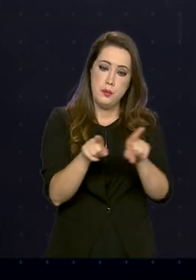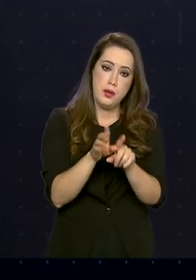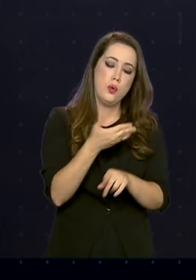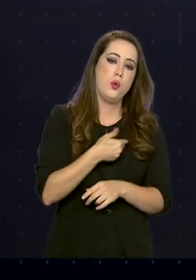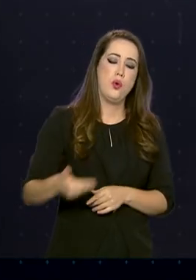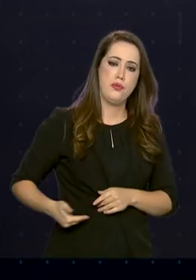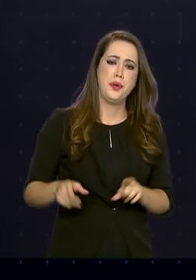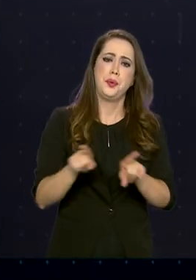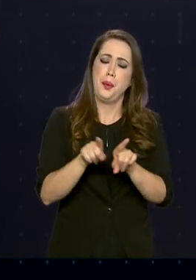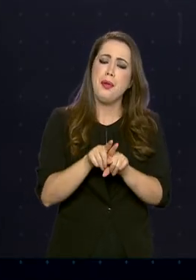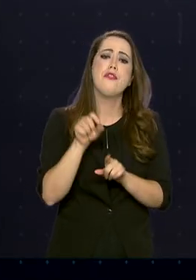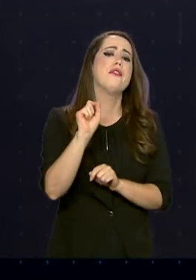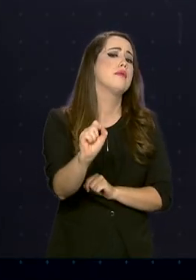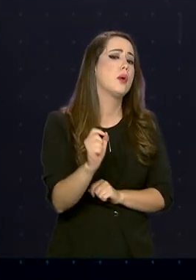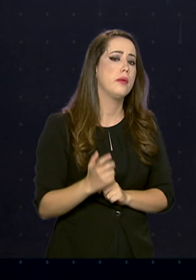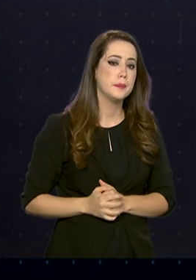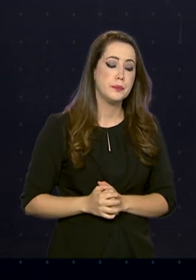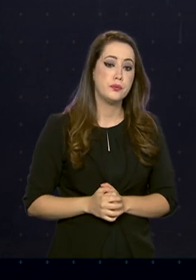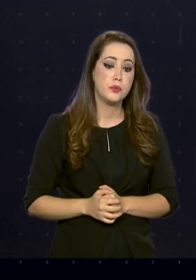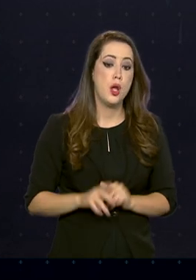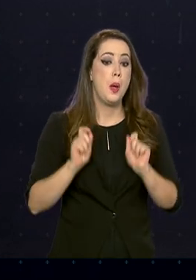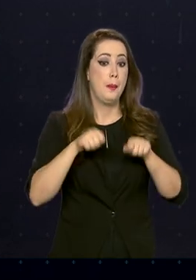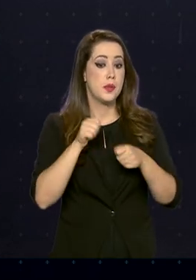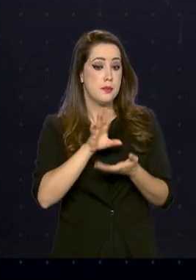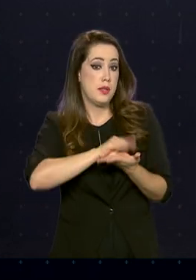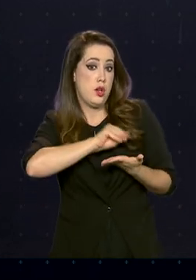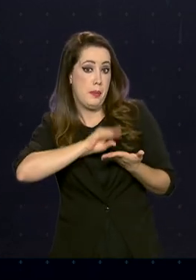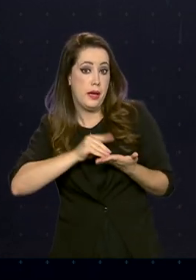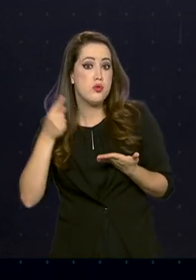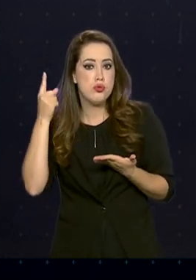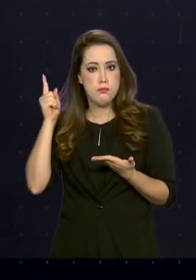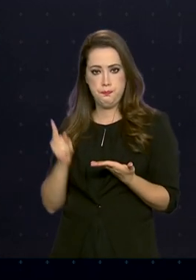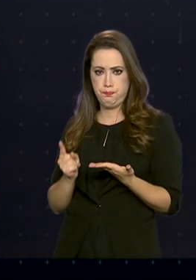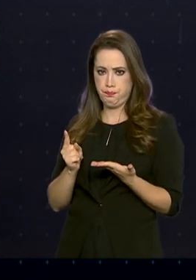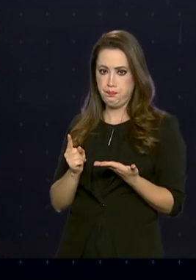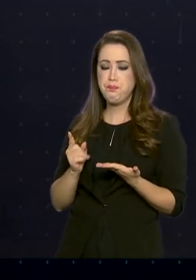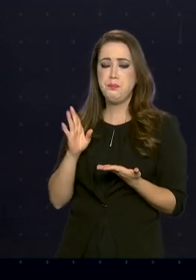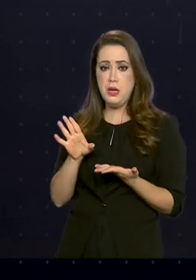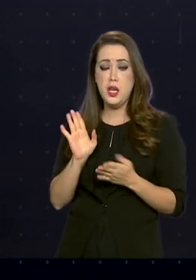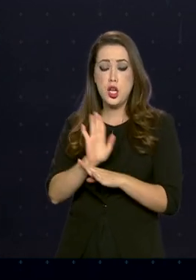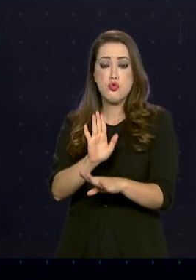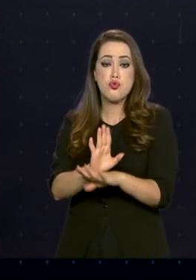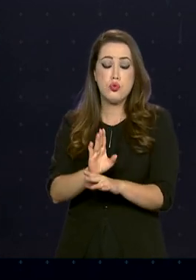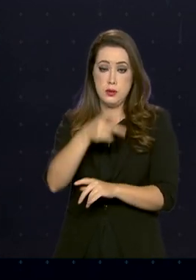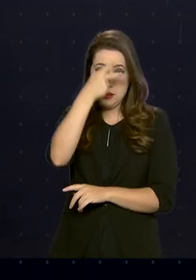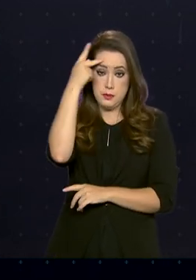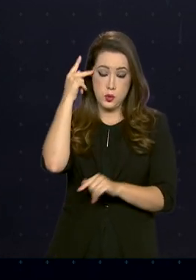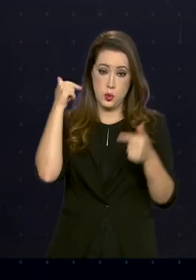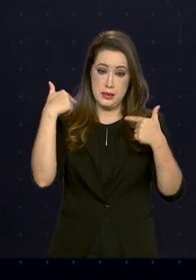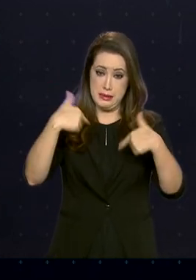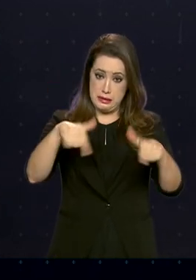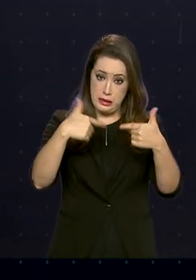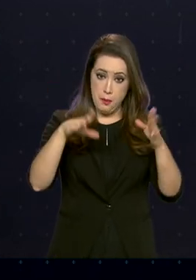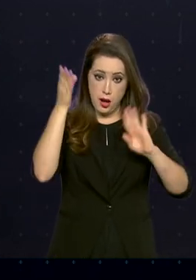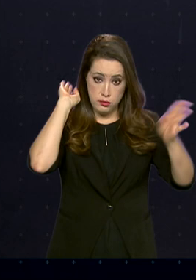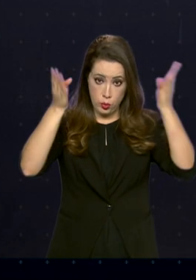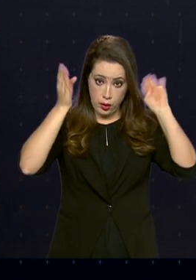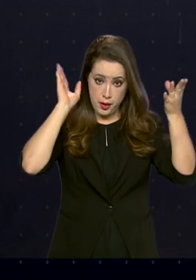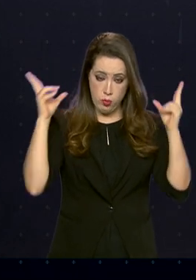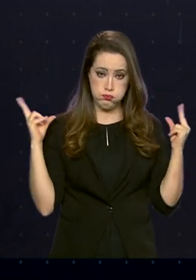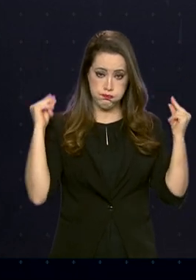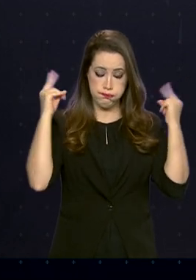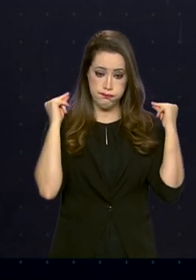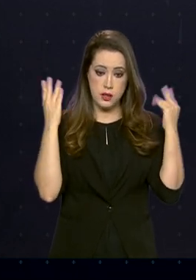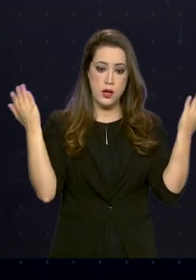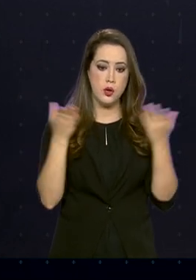também ampliou as funcionalidades do aplicativo InfraBR de apoio aos caminhoneiros. Agora, na aba Coronavírus,